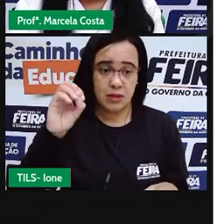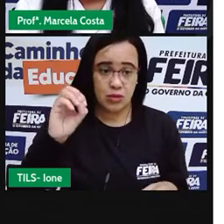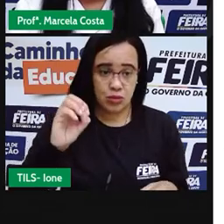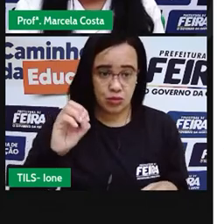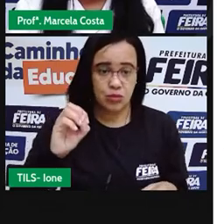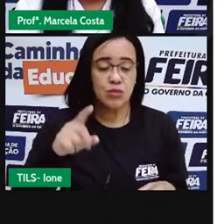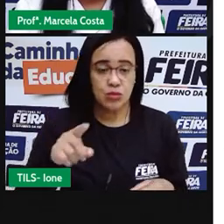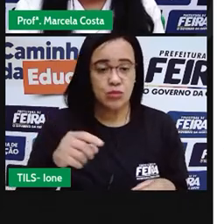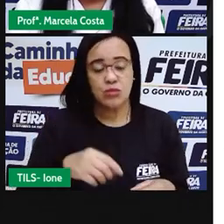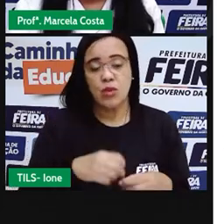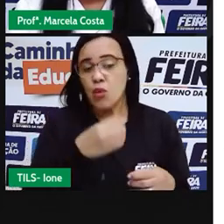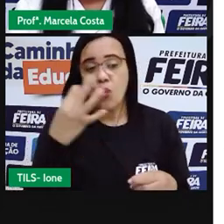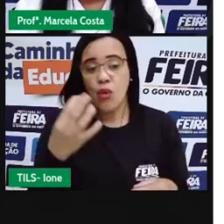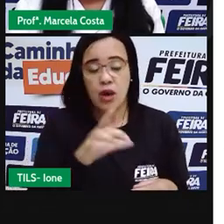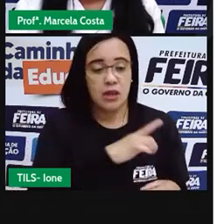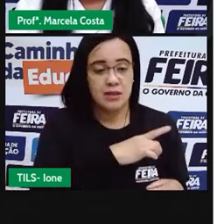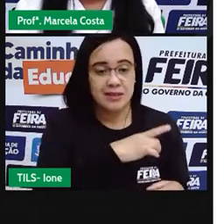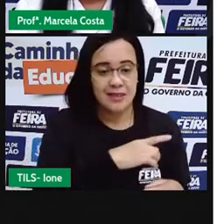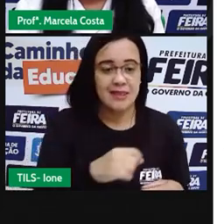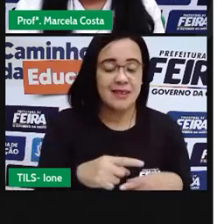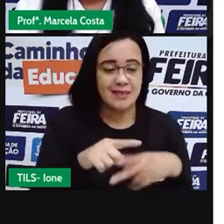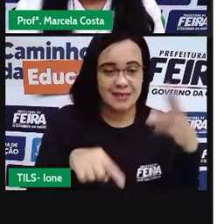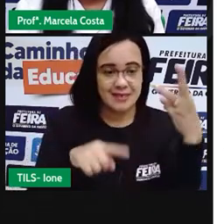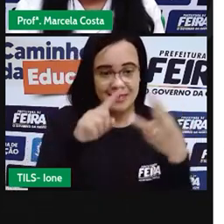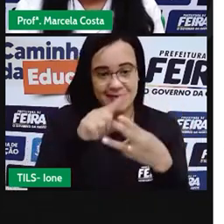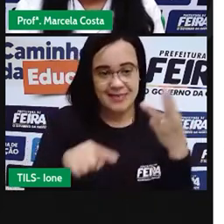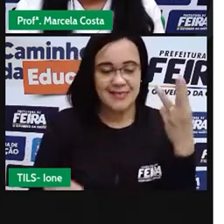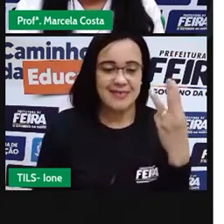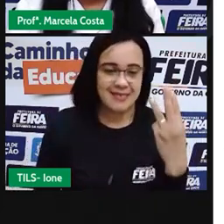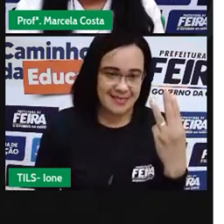dessa figura triângulo